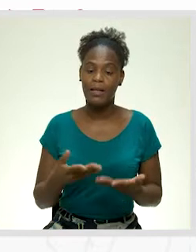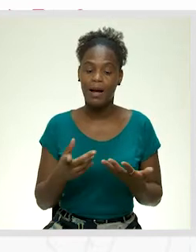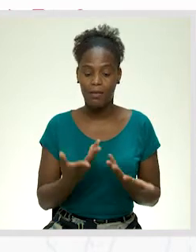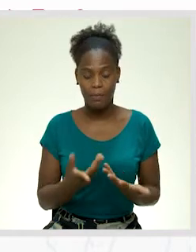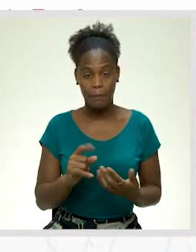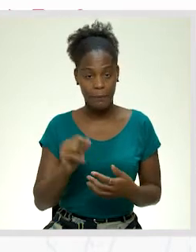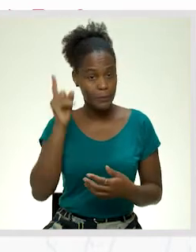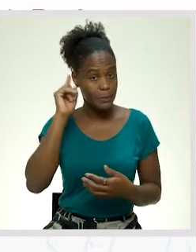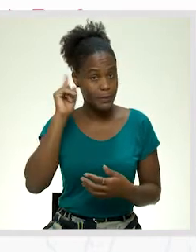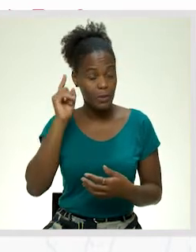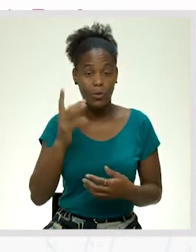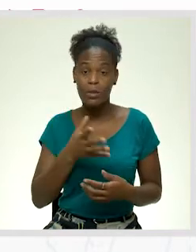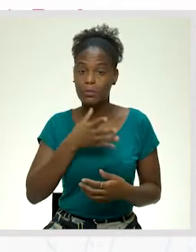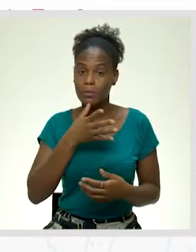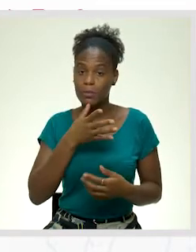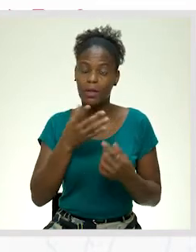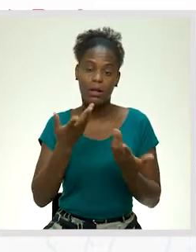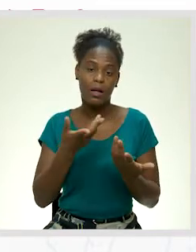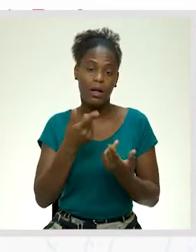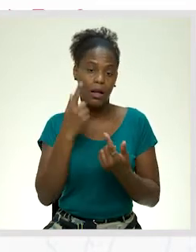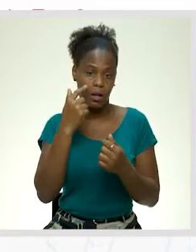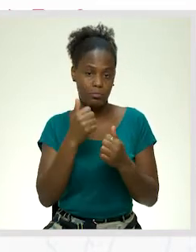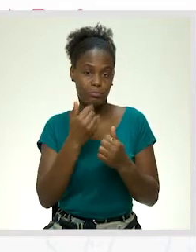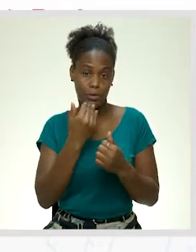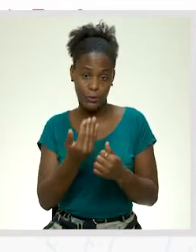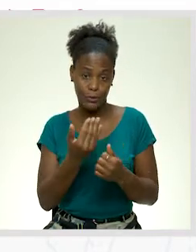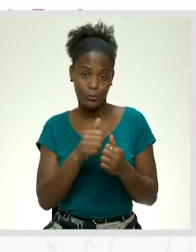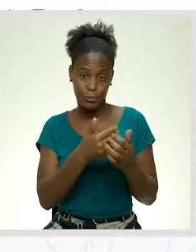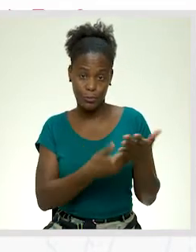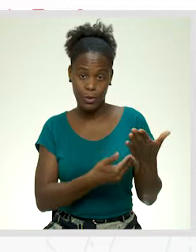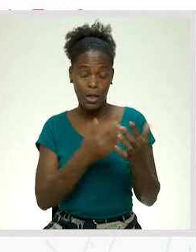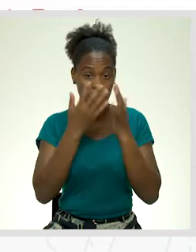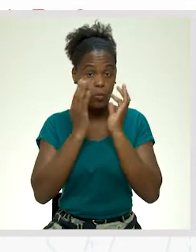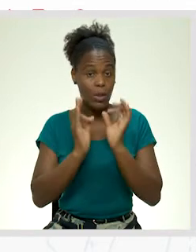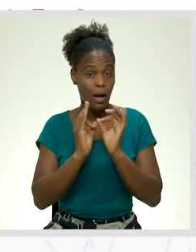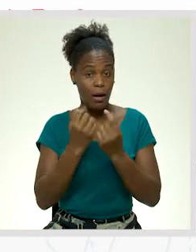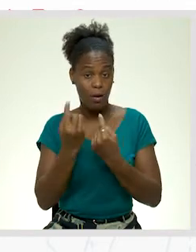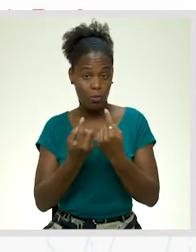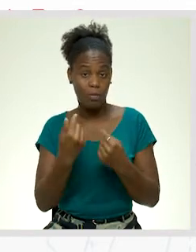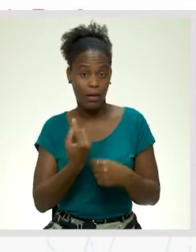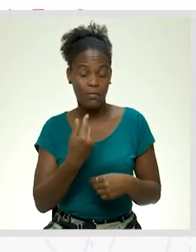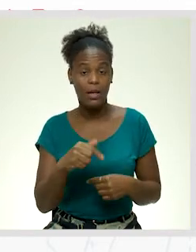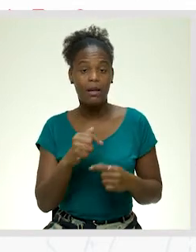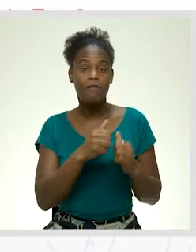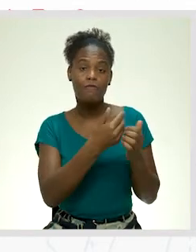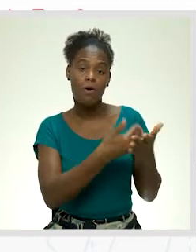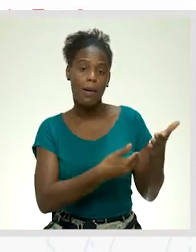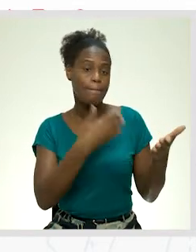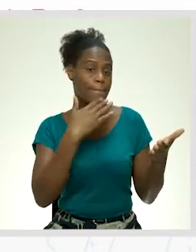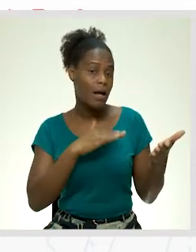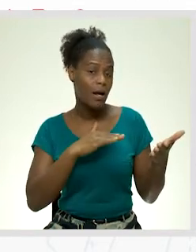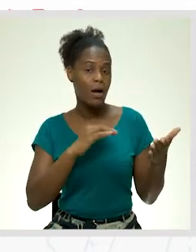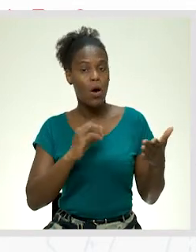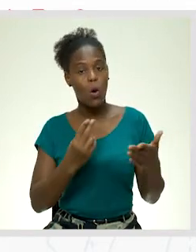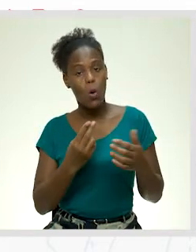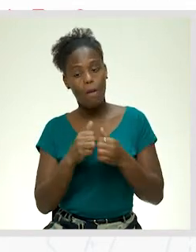Importante, na apresentação do requerimento, há que ter alguns cuidados. Assim, deve-se usar uma folha branca ou uma